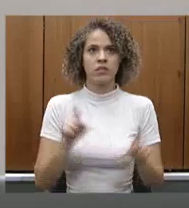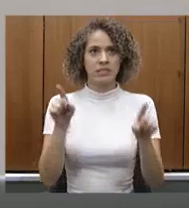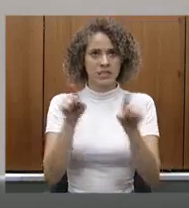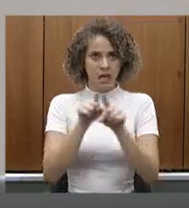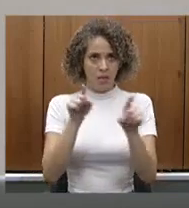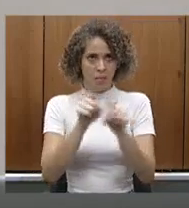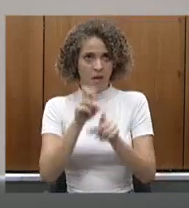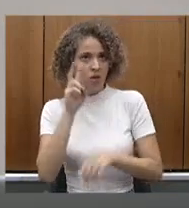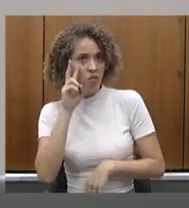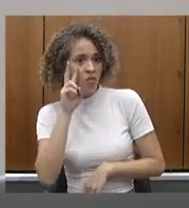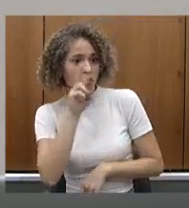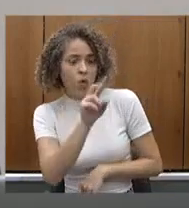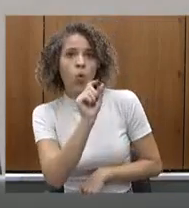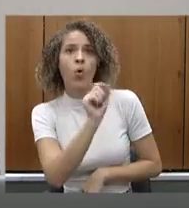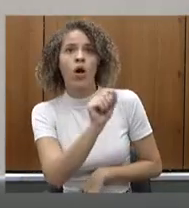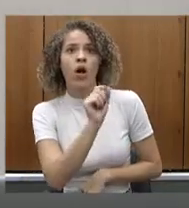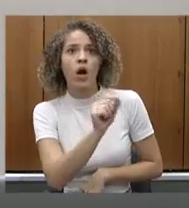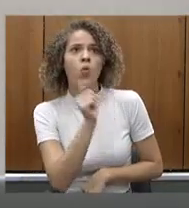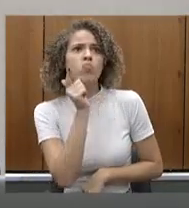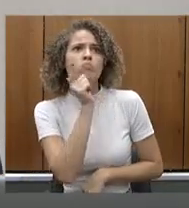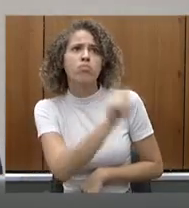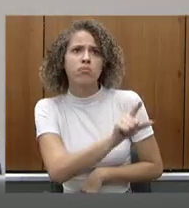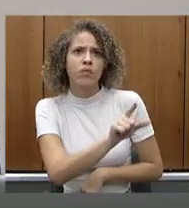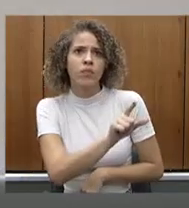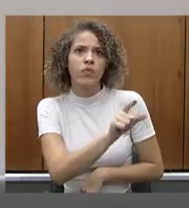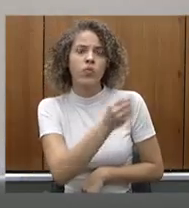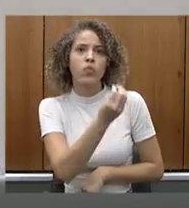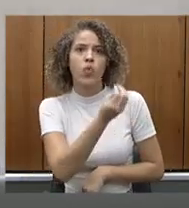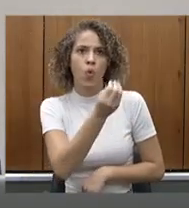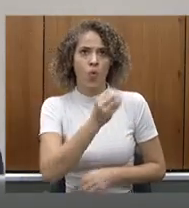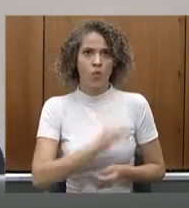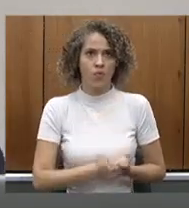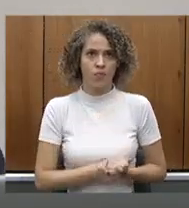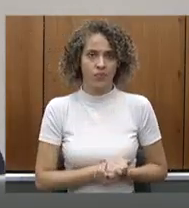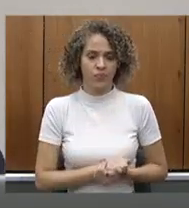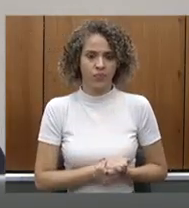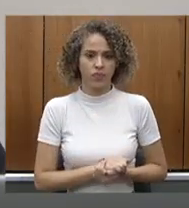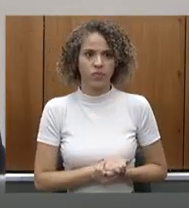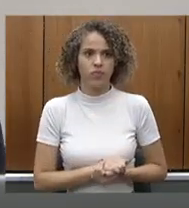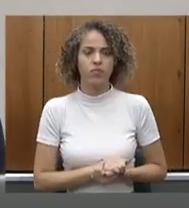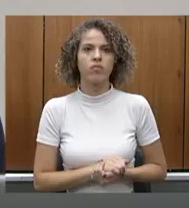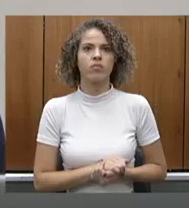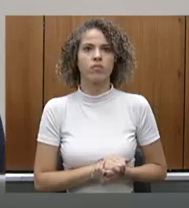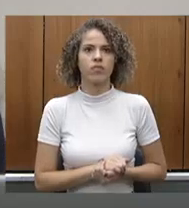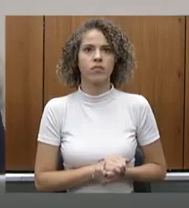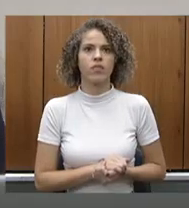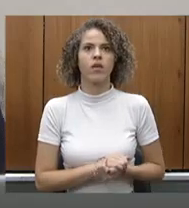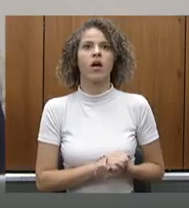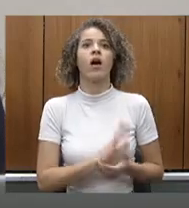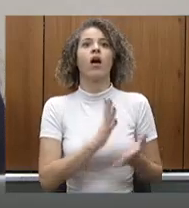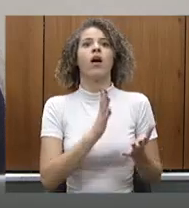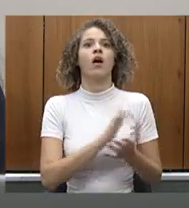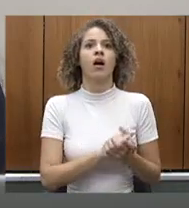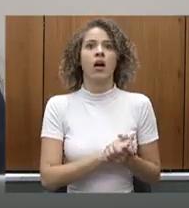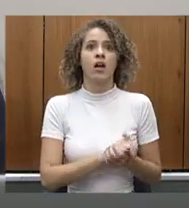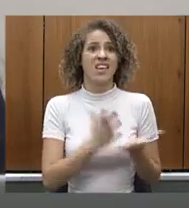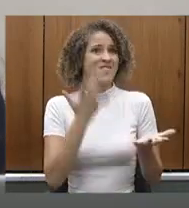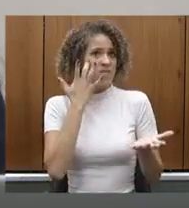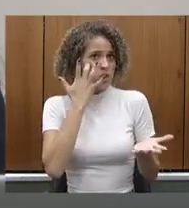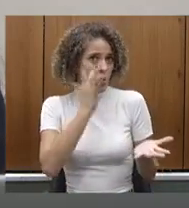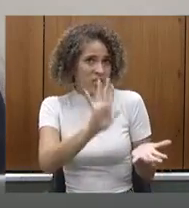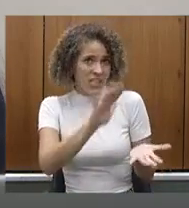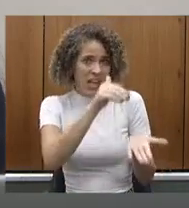a aquisição, uma forma que conseguisse a aquisição desses insumos e as cirurgias não parasse. Eu não sei,